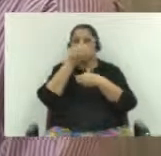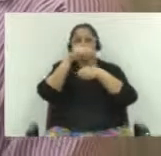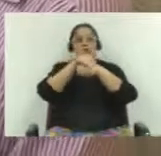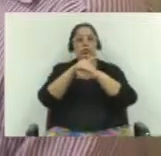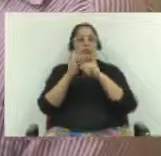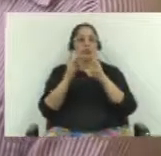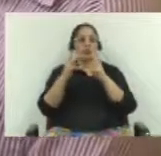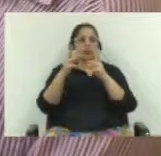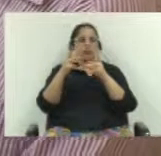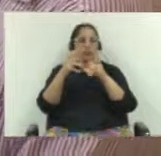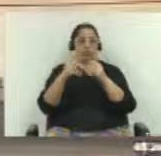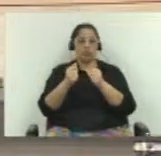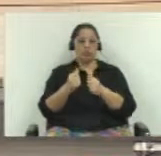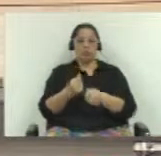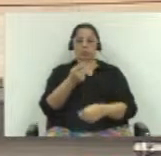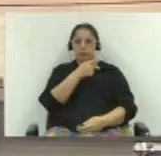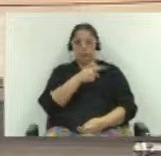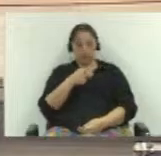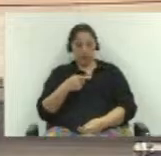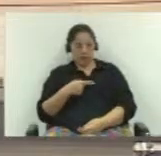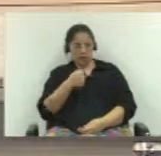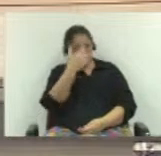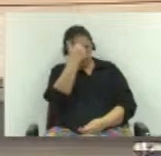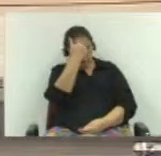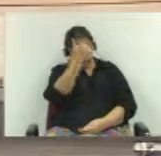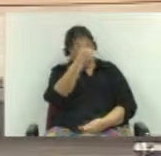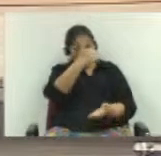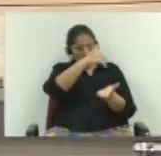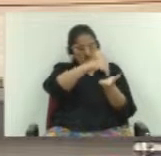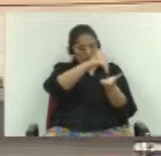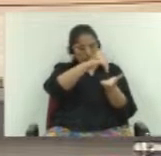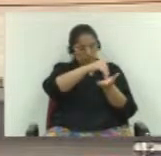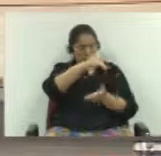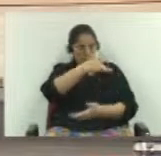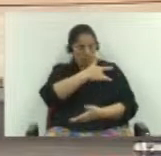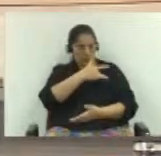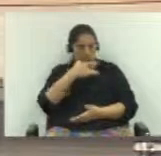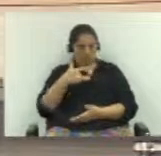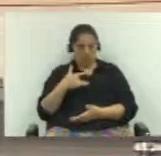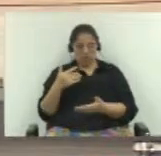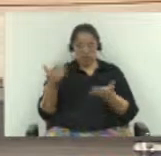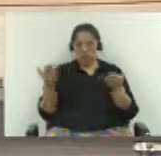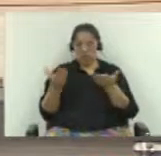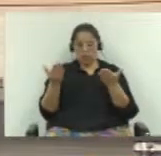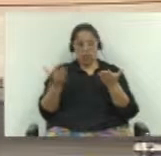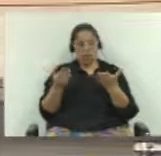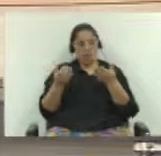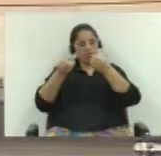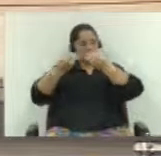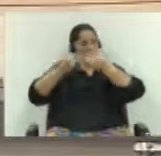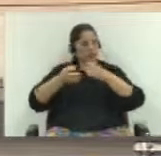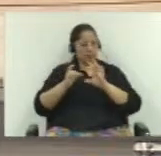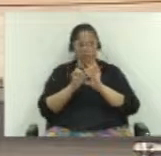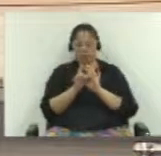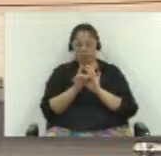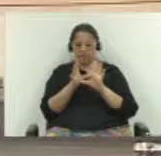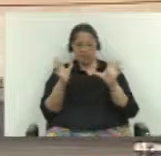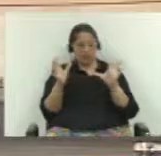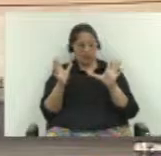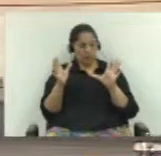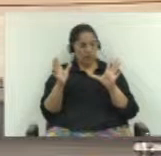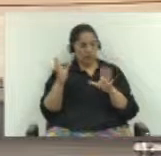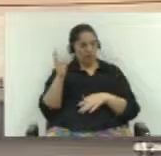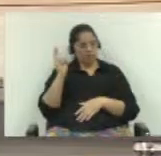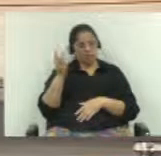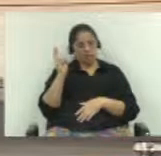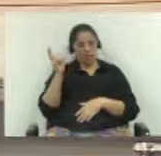de poder estar esplandando e dando essas explicações aqui. Muito obrigado, uma boa noite a todos. Esta presidência agradece